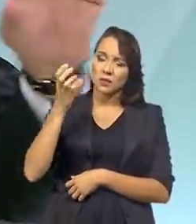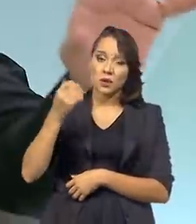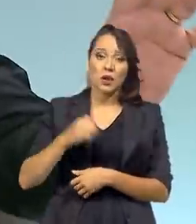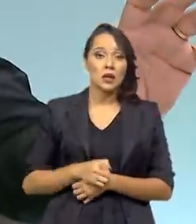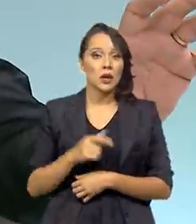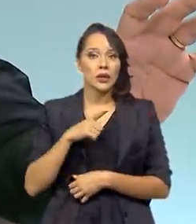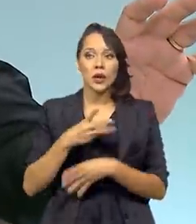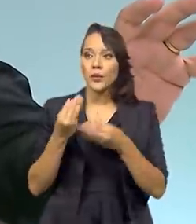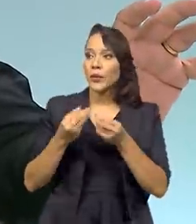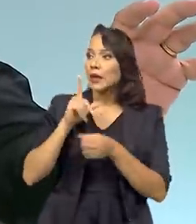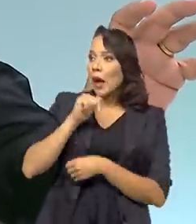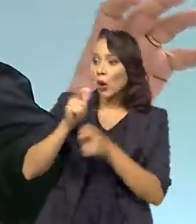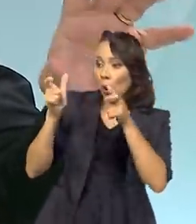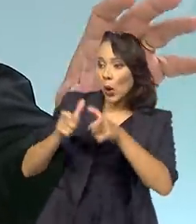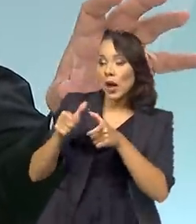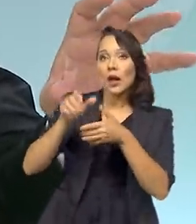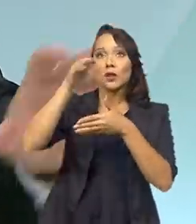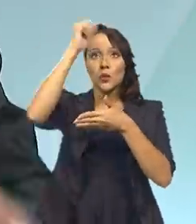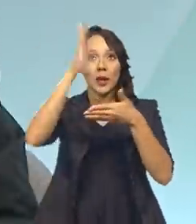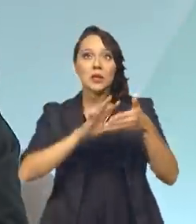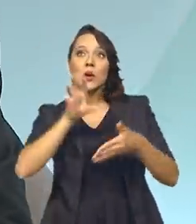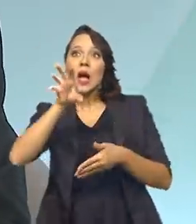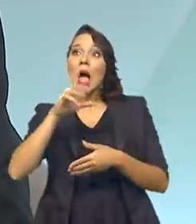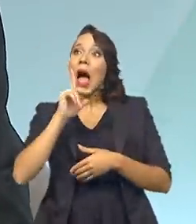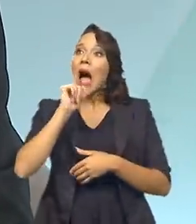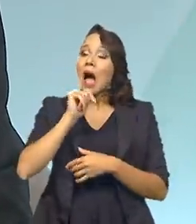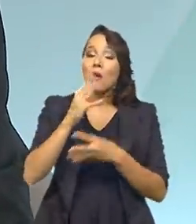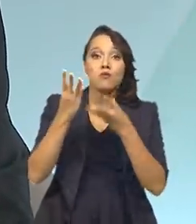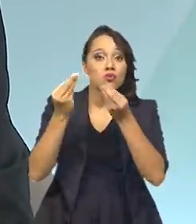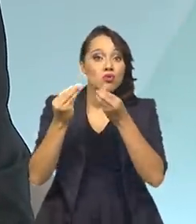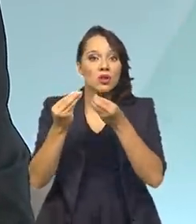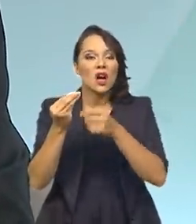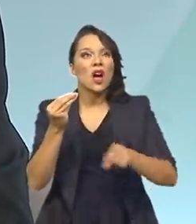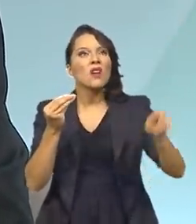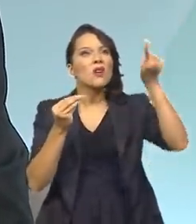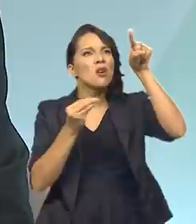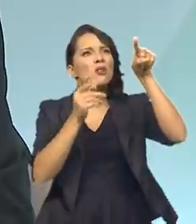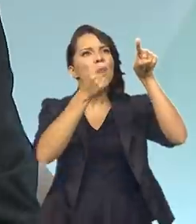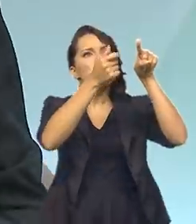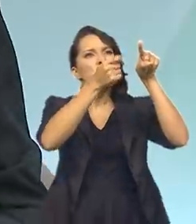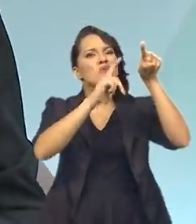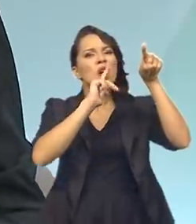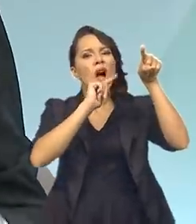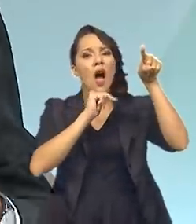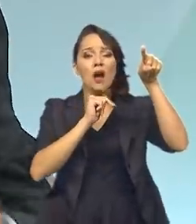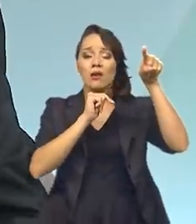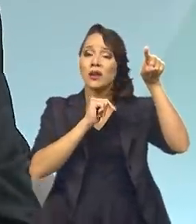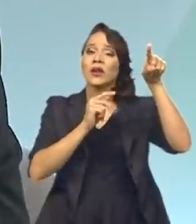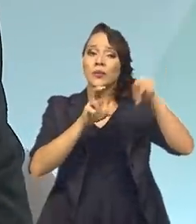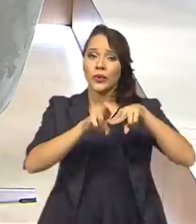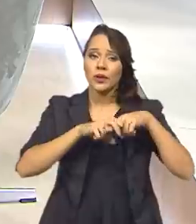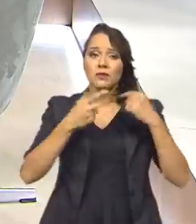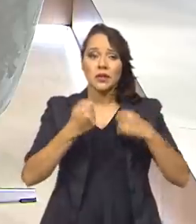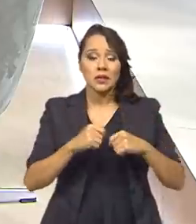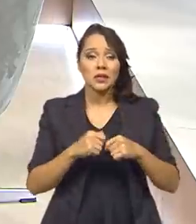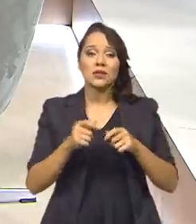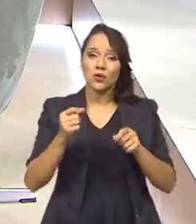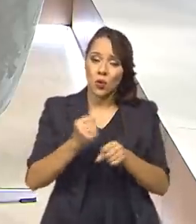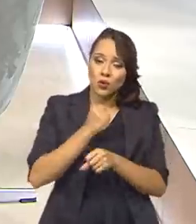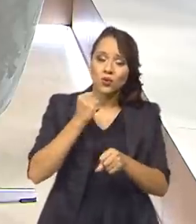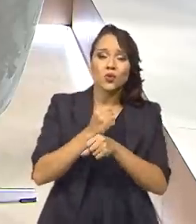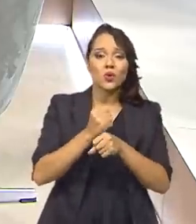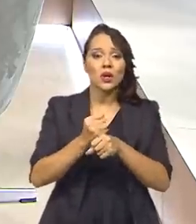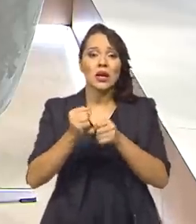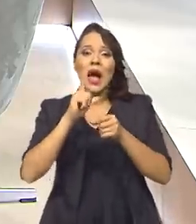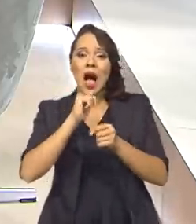muita água na determinada região do país e tem pouca água em outras regiões. Por isso, a necessidade, por exemplo, de fazermos